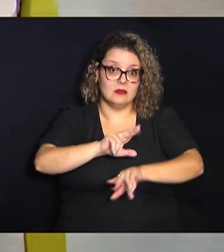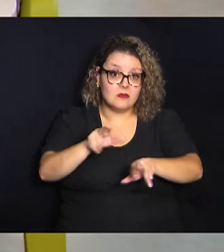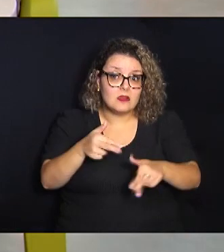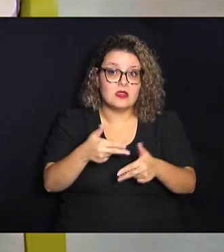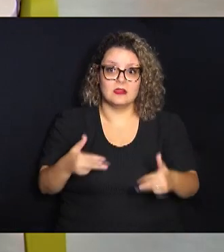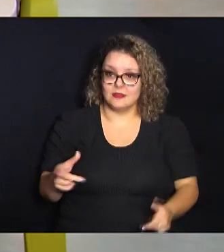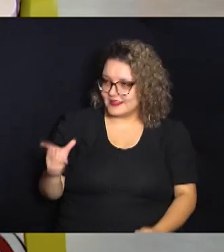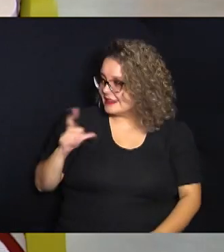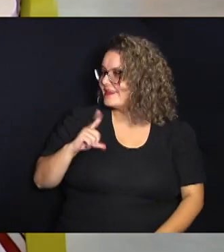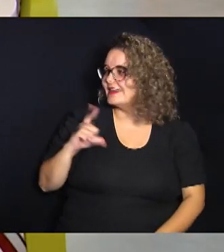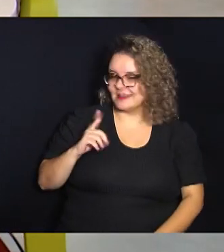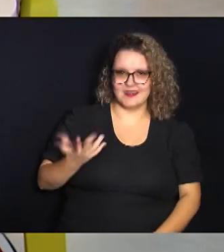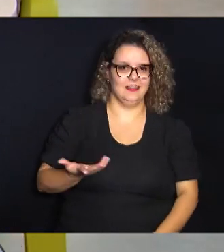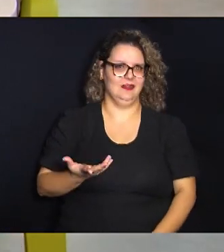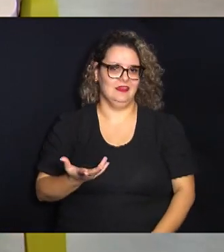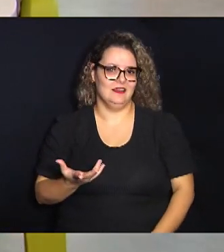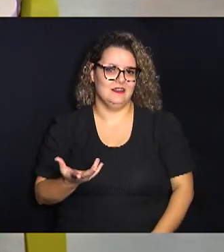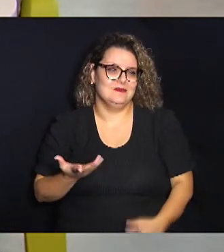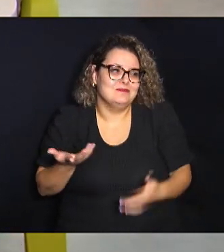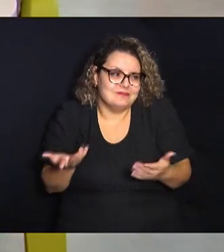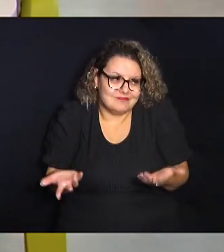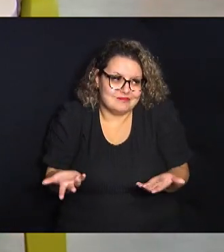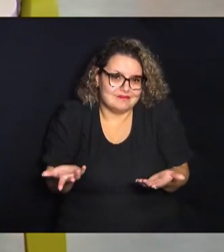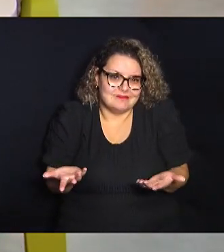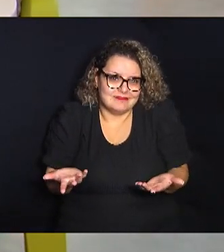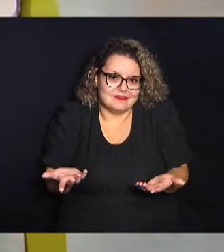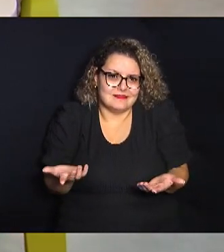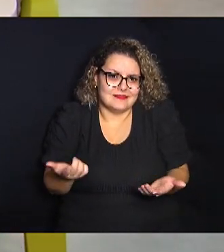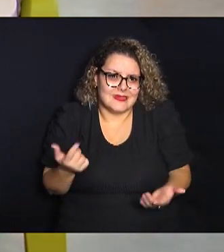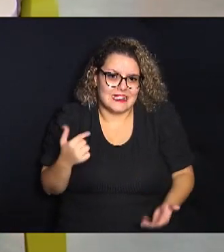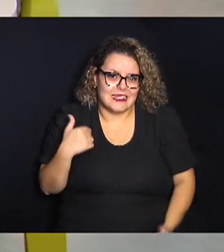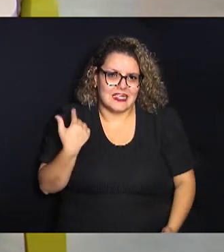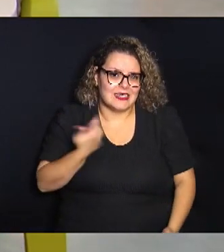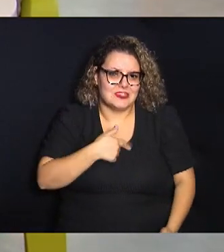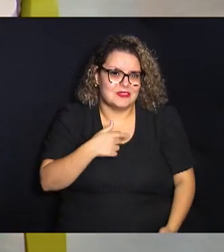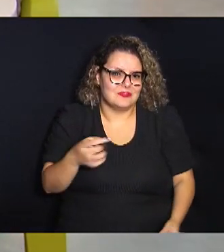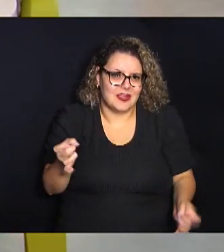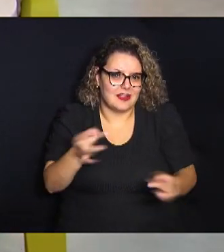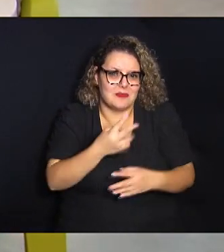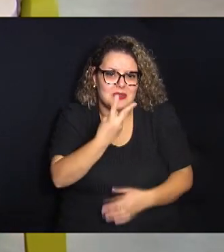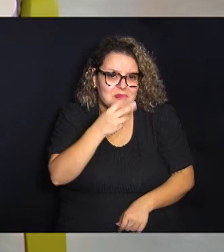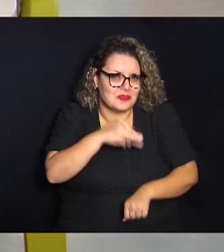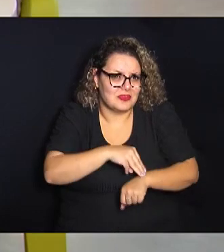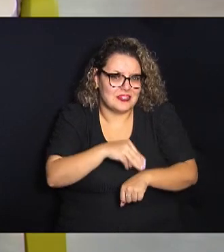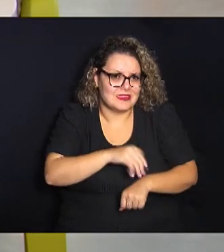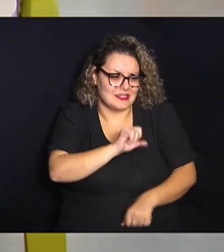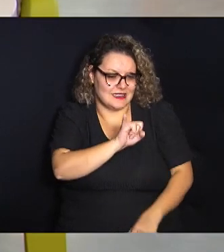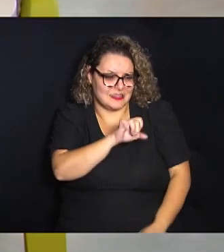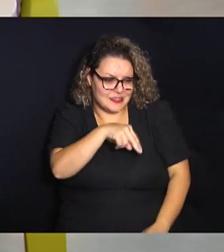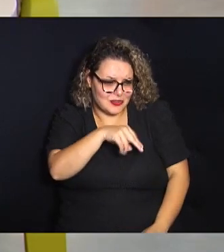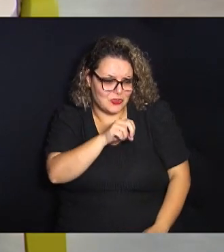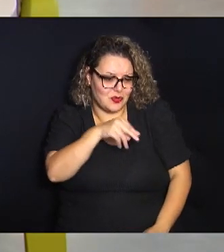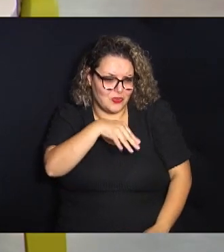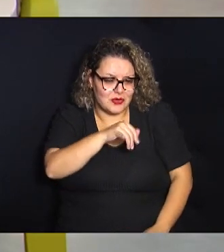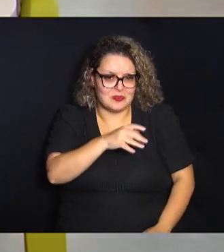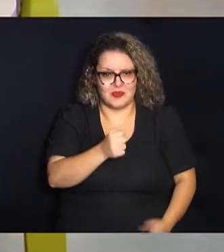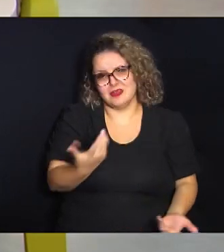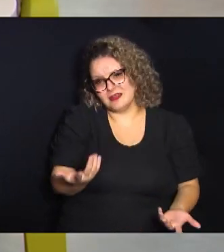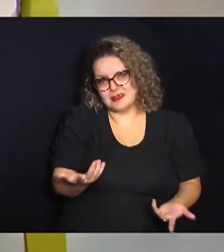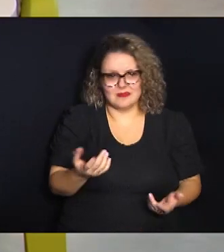e tem mesmo eu falei mas meu isso aí a gente vai matar em dois minutos sinônimo não é que é beleza